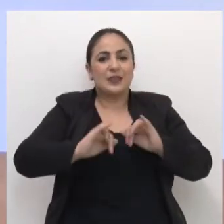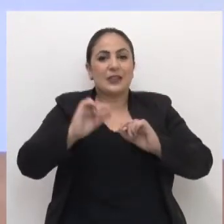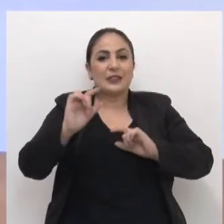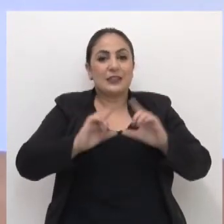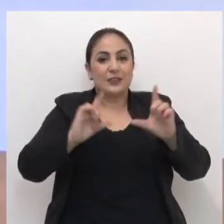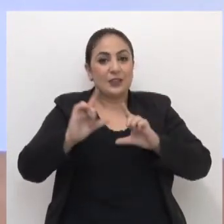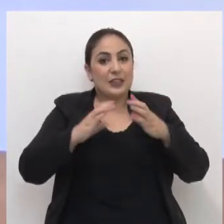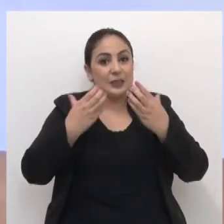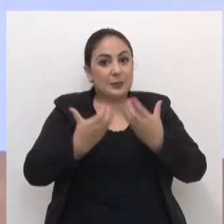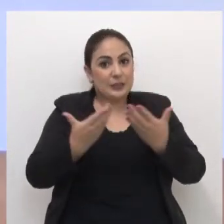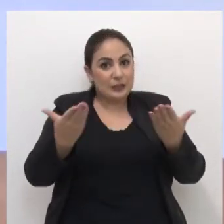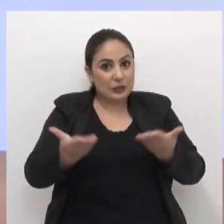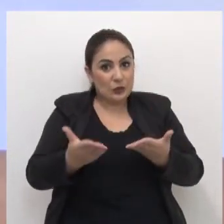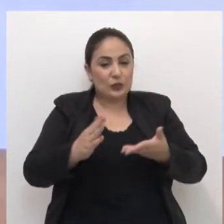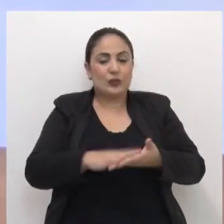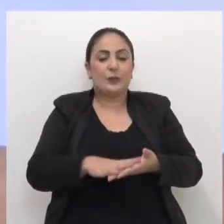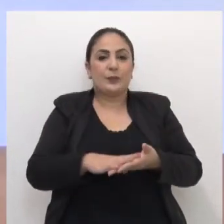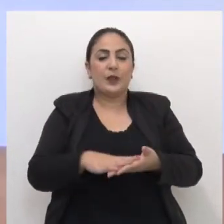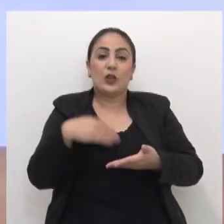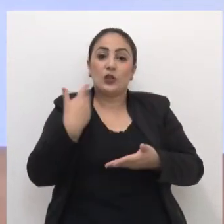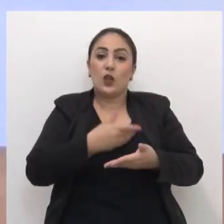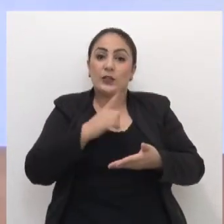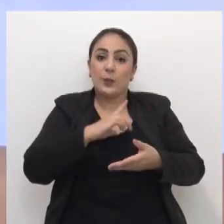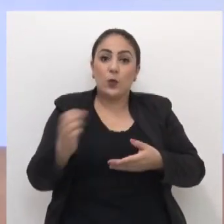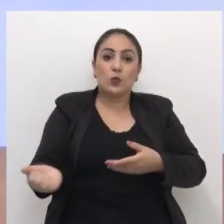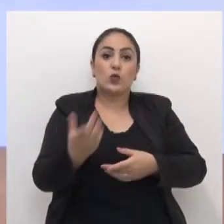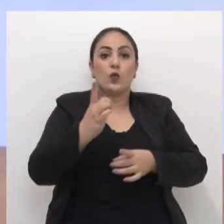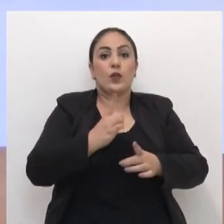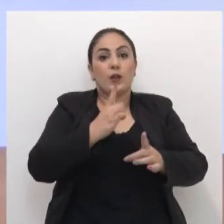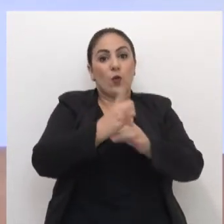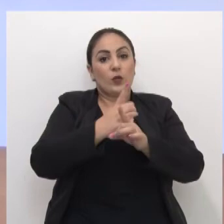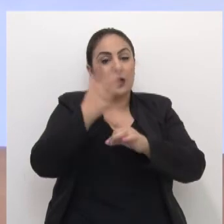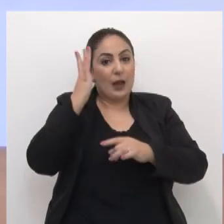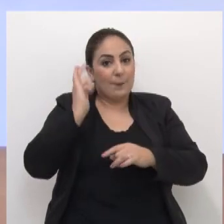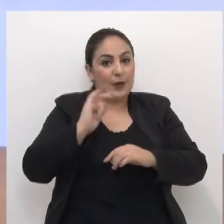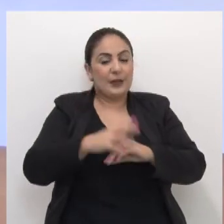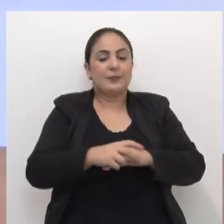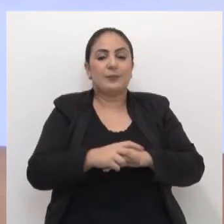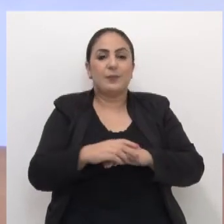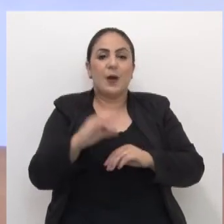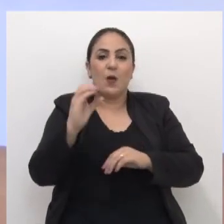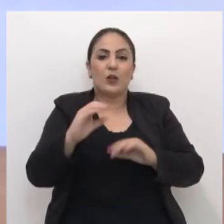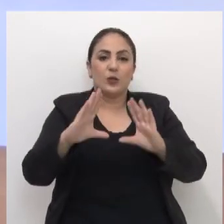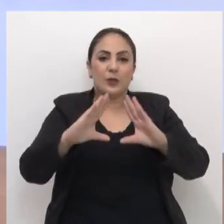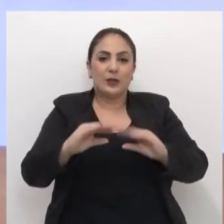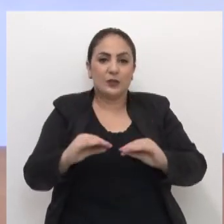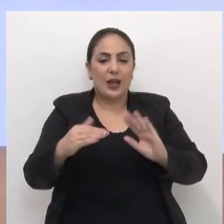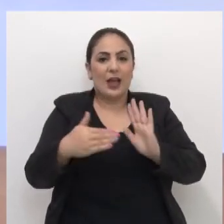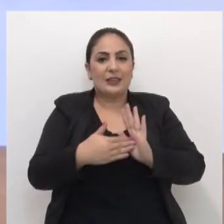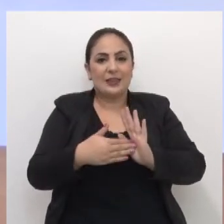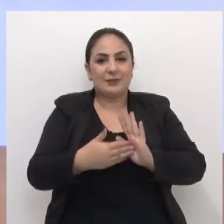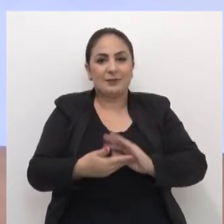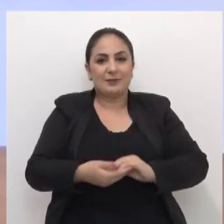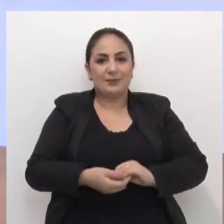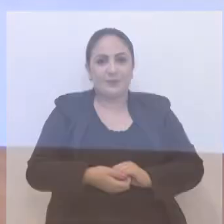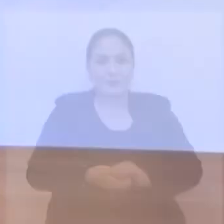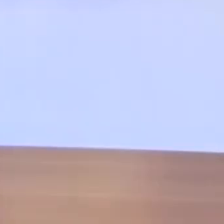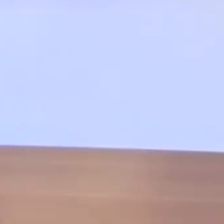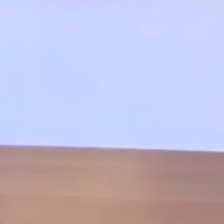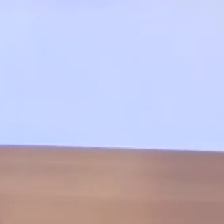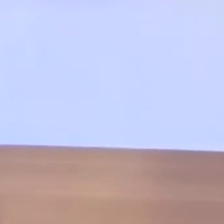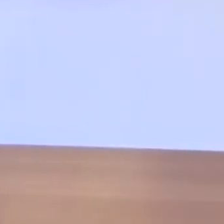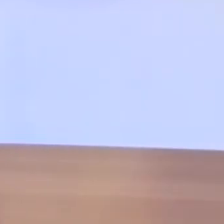informações do Jornal da Câmara de hoje. Nós temos um novo encontro amanhã. Uma ótima noite e até lá!